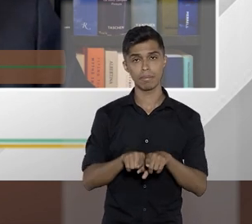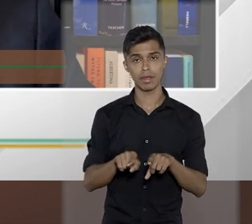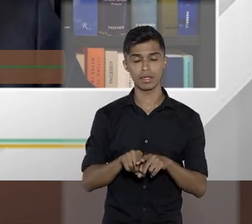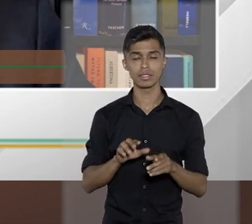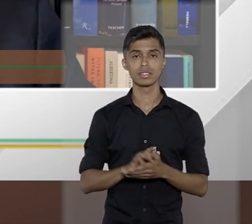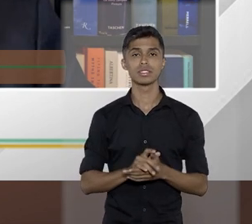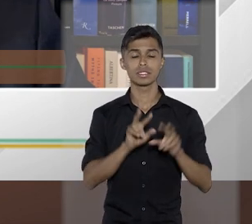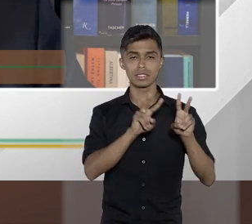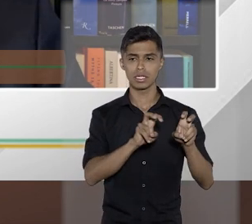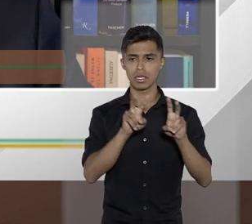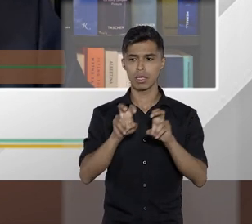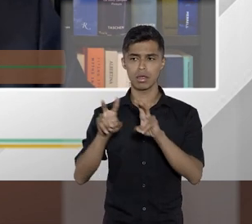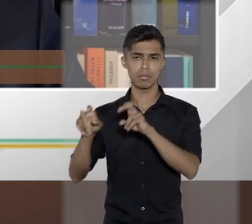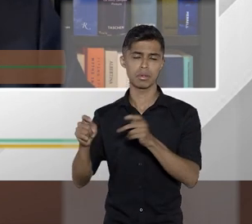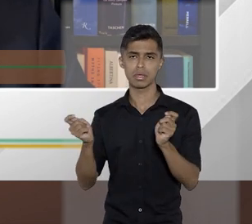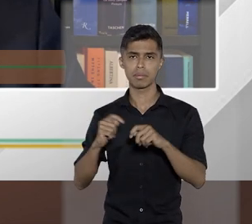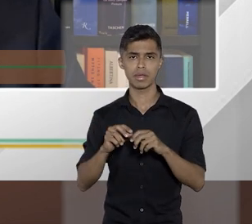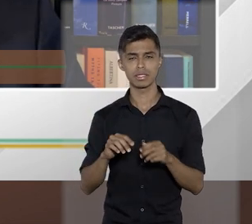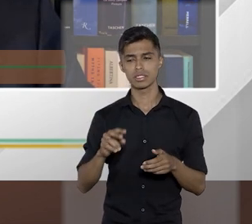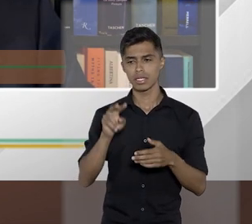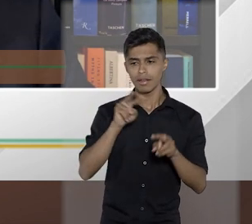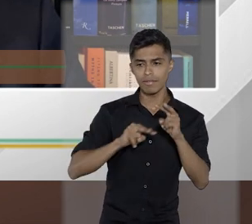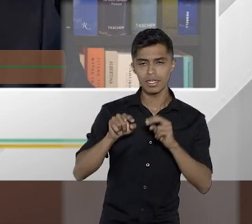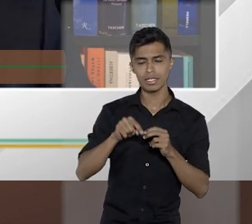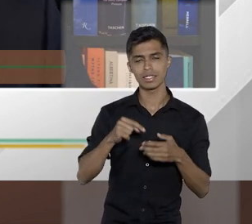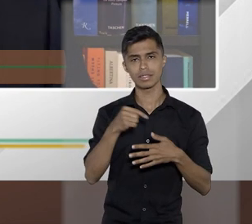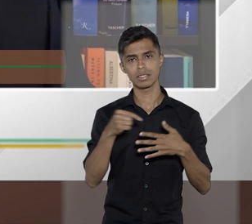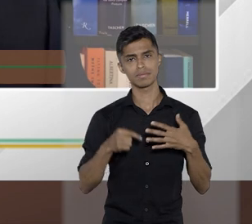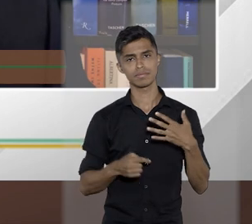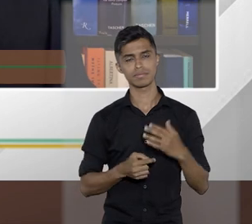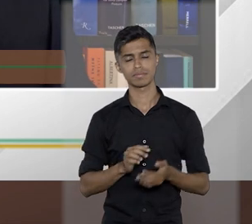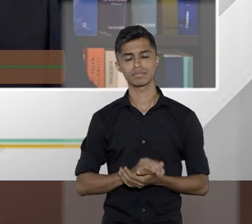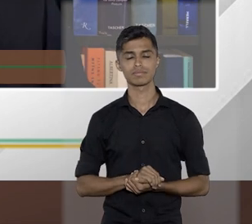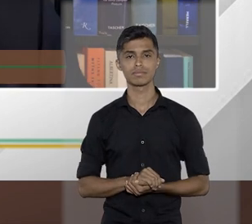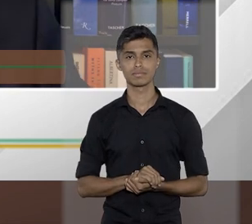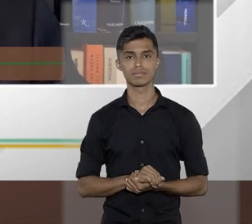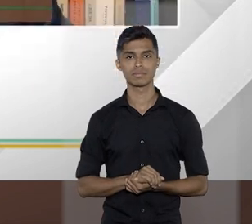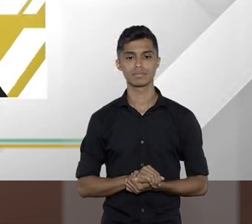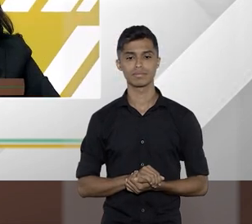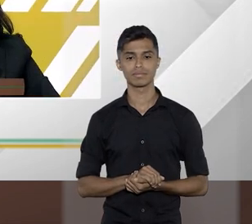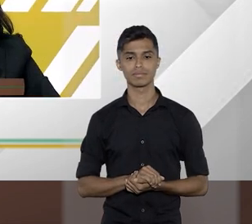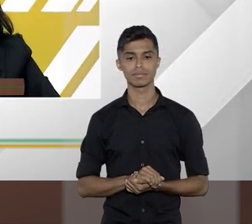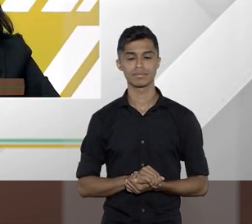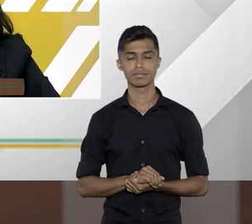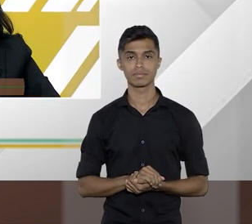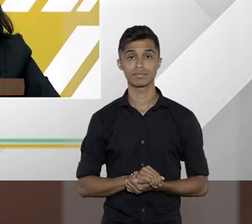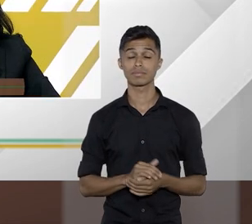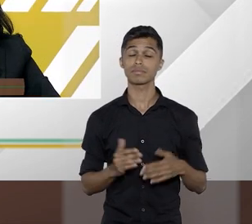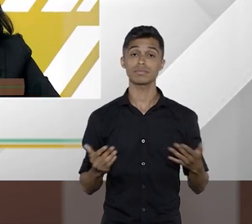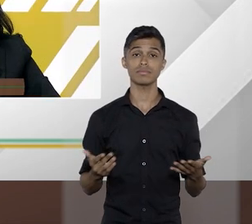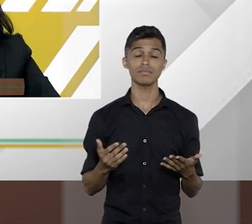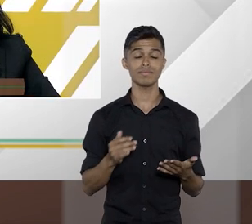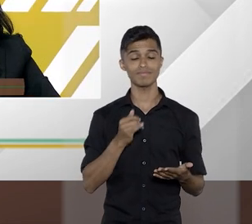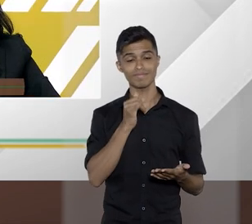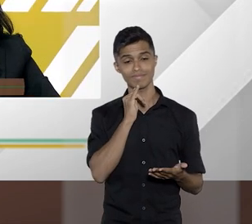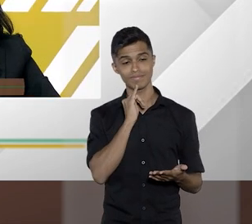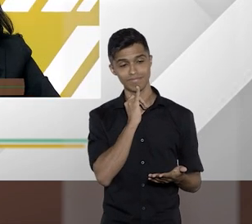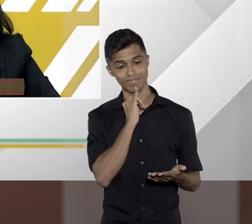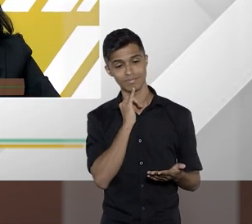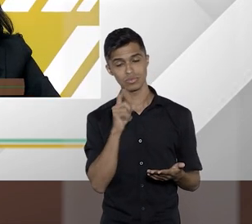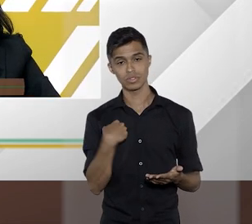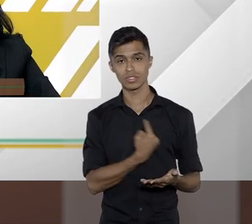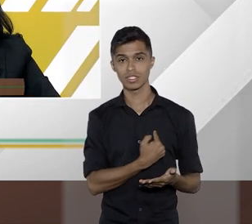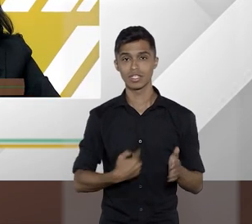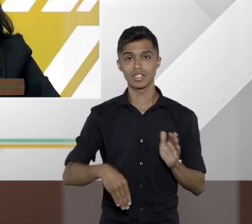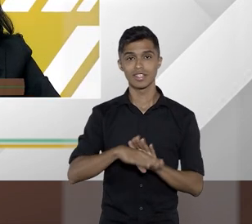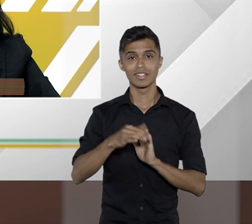de empresas e da movimentação econômica e formação de preços de empresas bem infelizmente a gente está